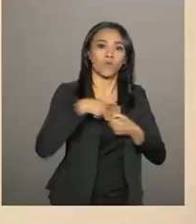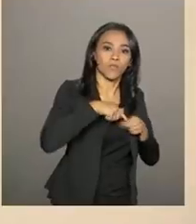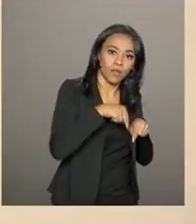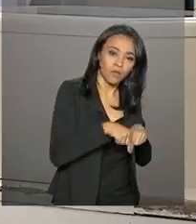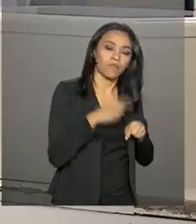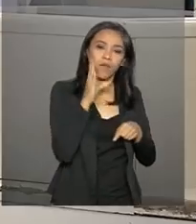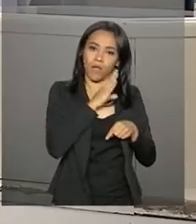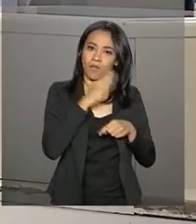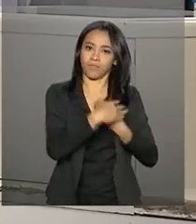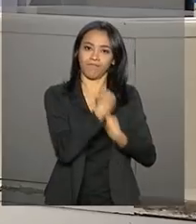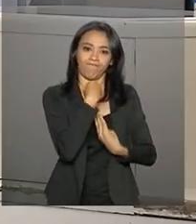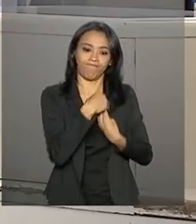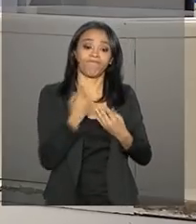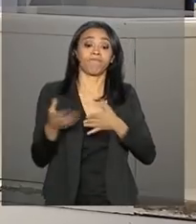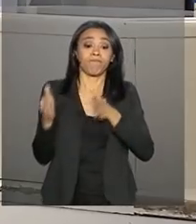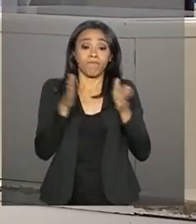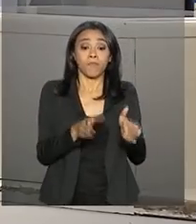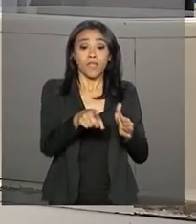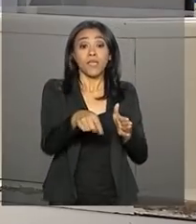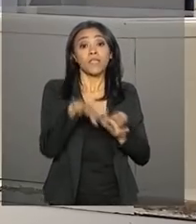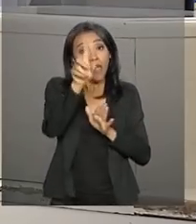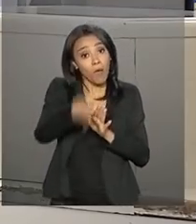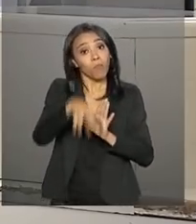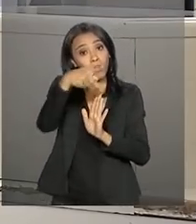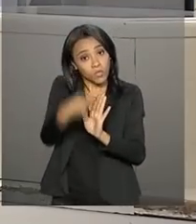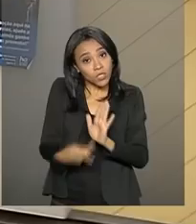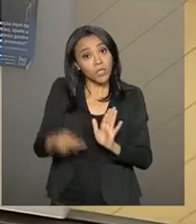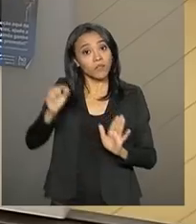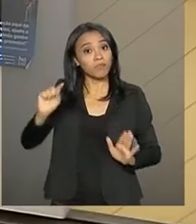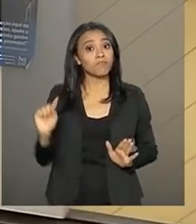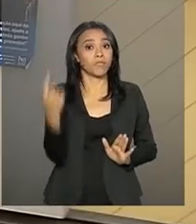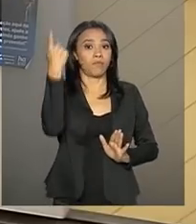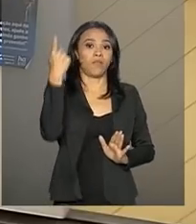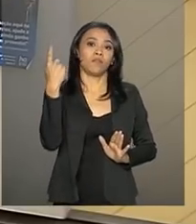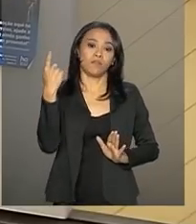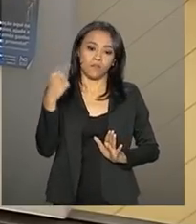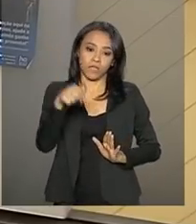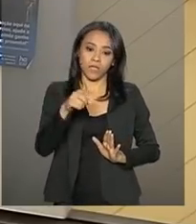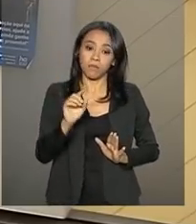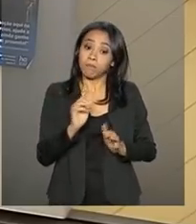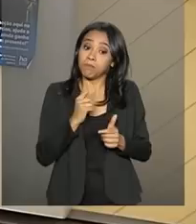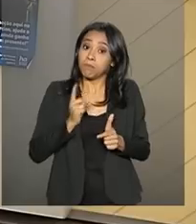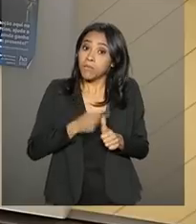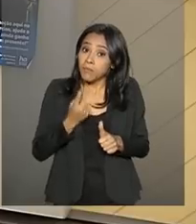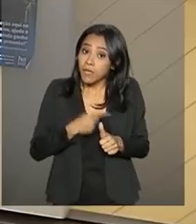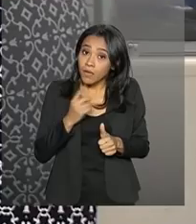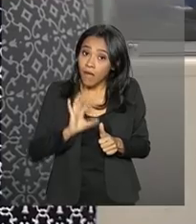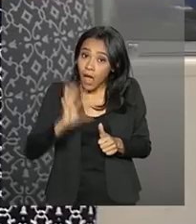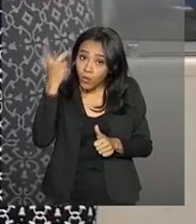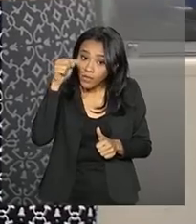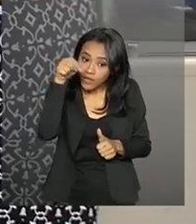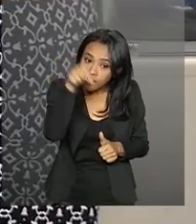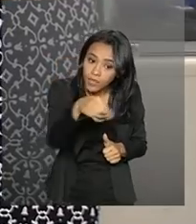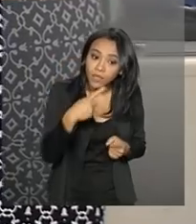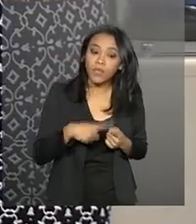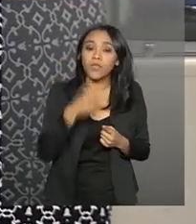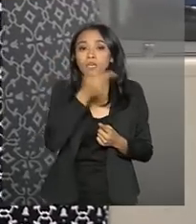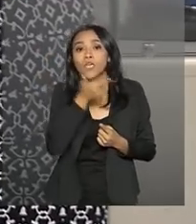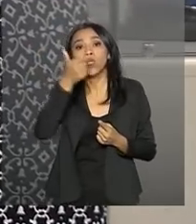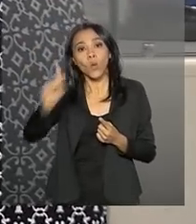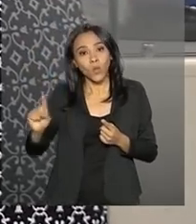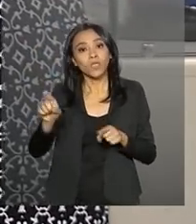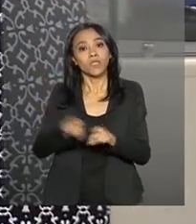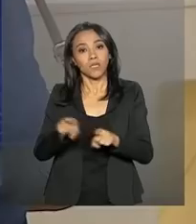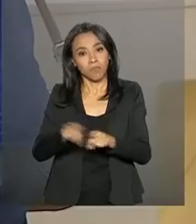trabalho pelos Correios faz parte de um projeto piloto, que, por enquanto, acontece nesta agência e em outra, na cidade de Presidente